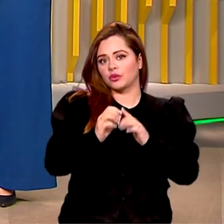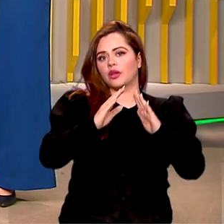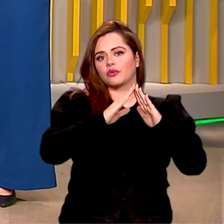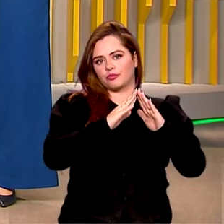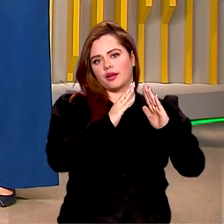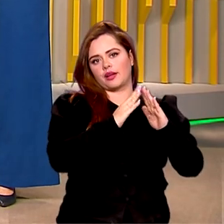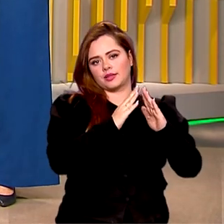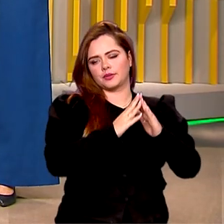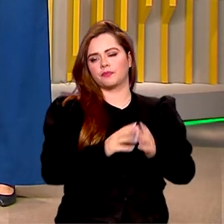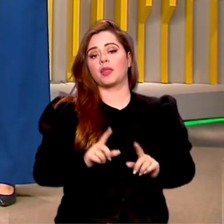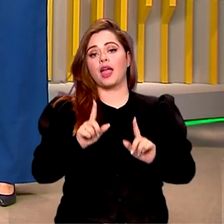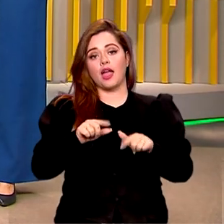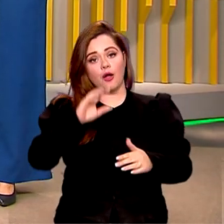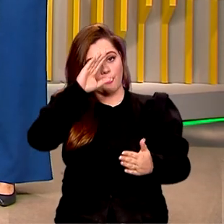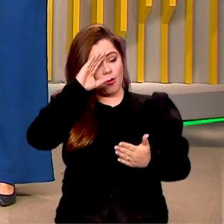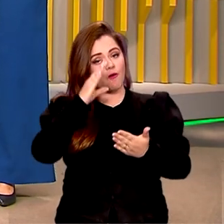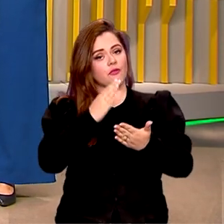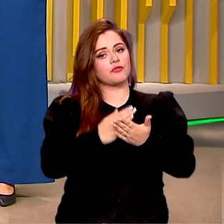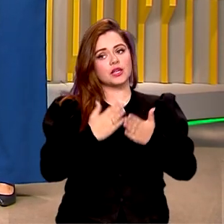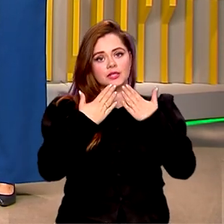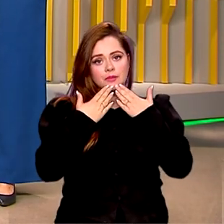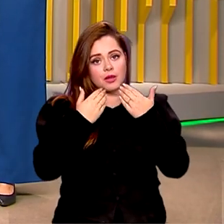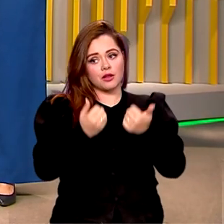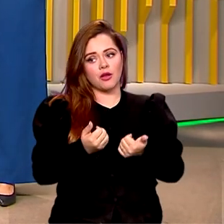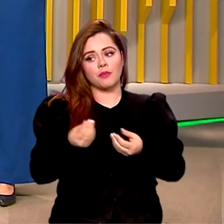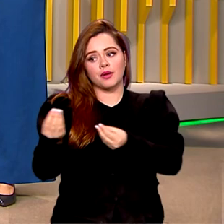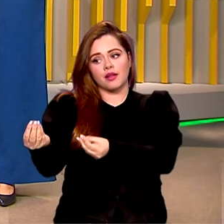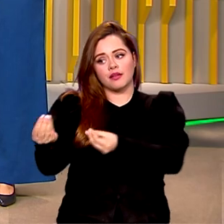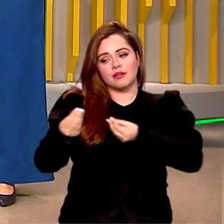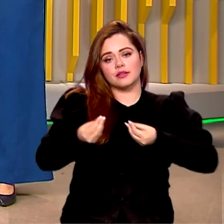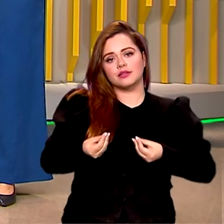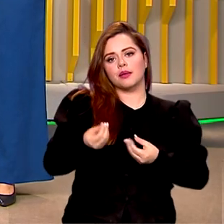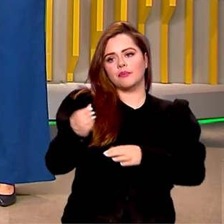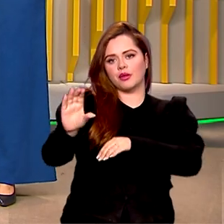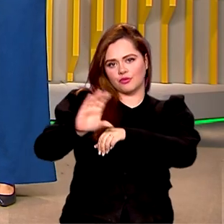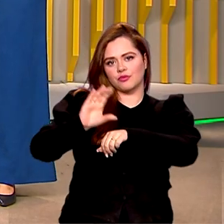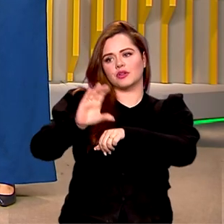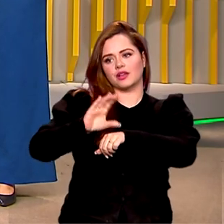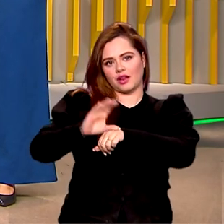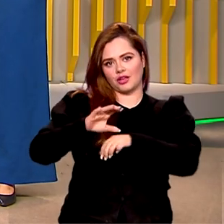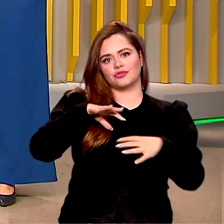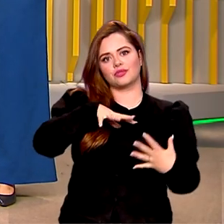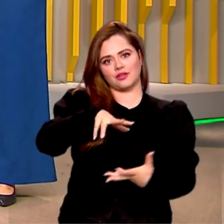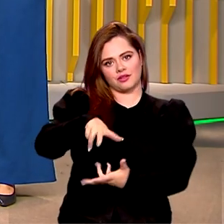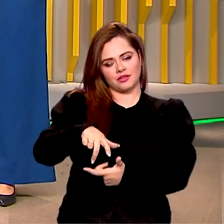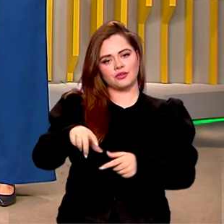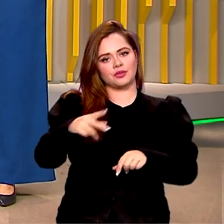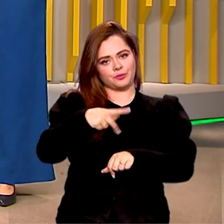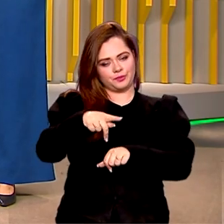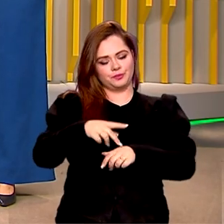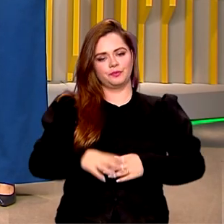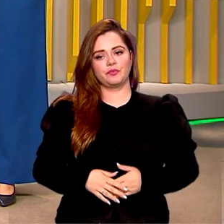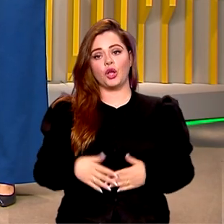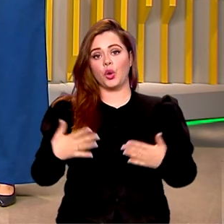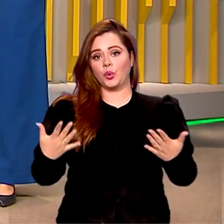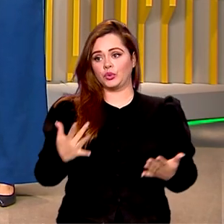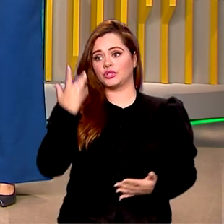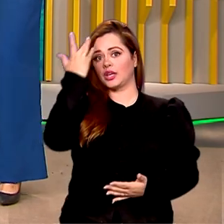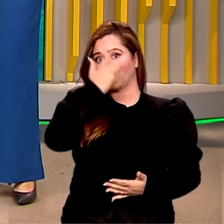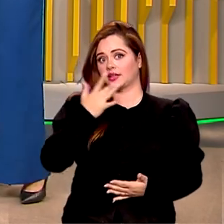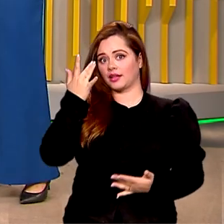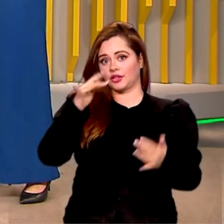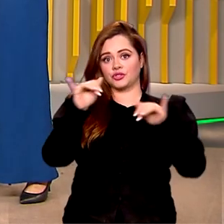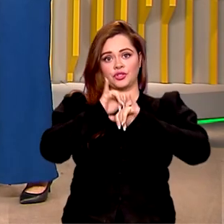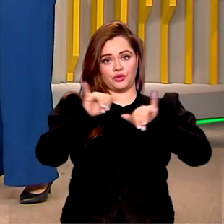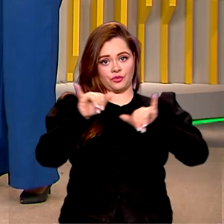brasileira para receber investimentos do exterior. Quem falou sobre o assunto hoje foi o ministro da Fazenda, Fernando Haddad, em São Paulo.